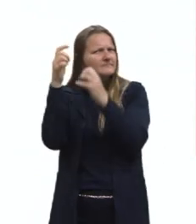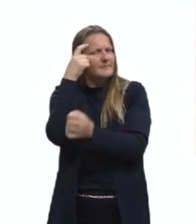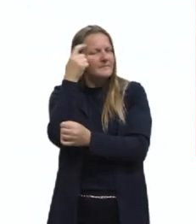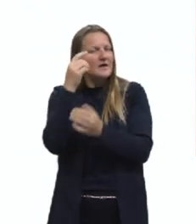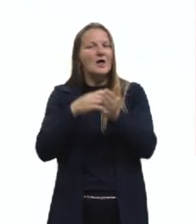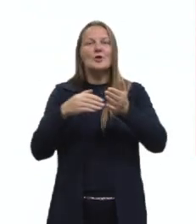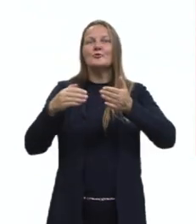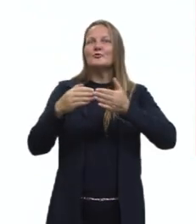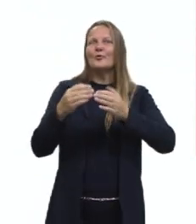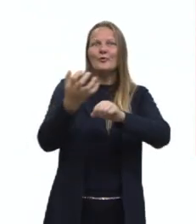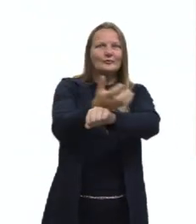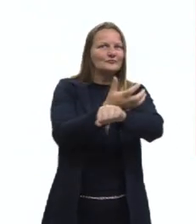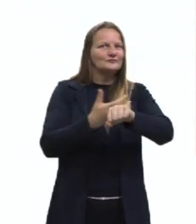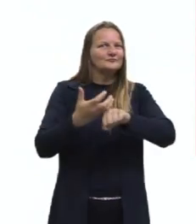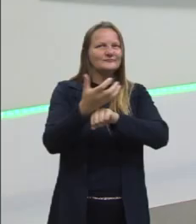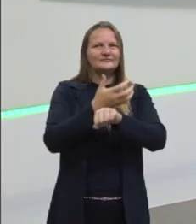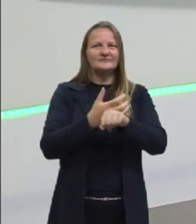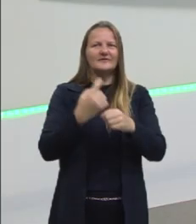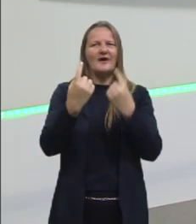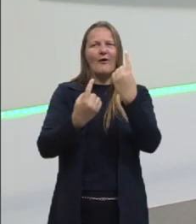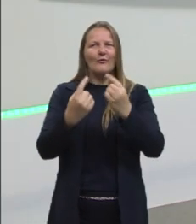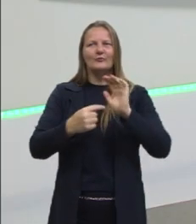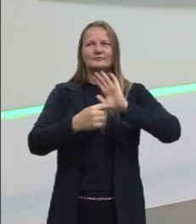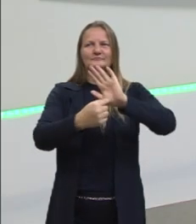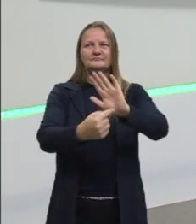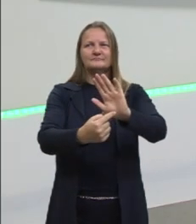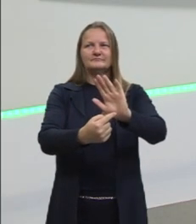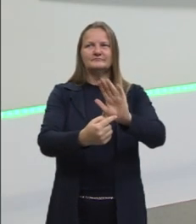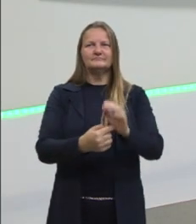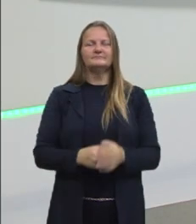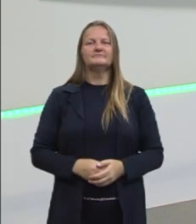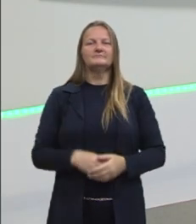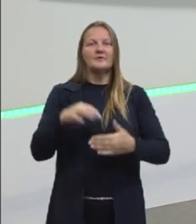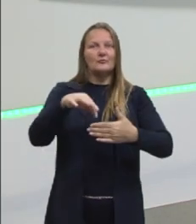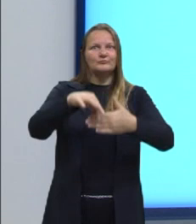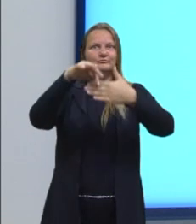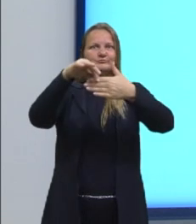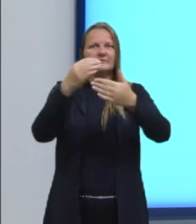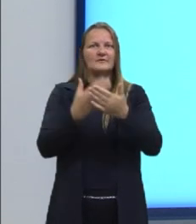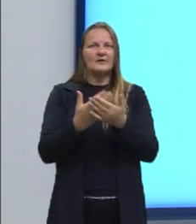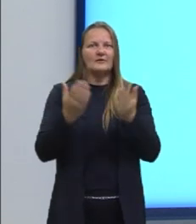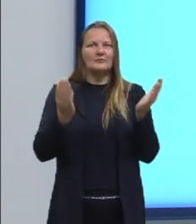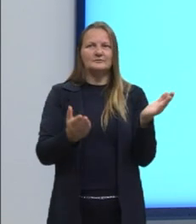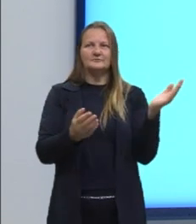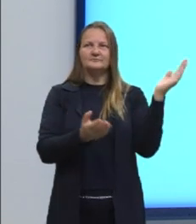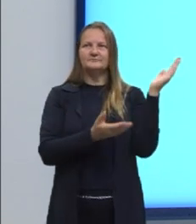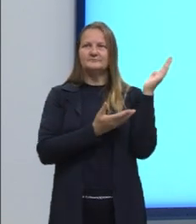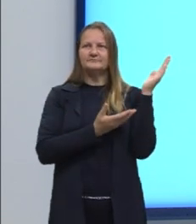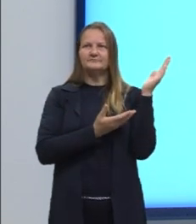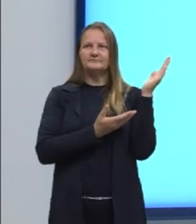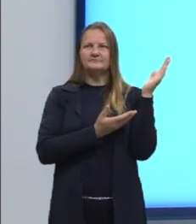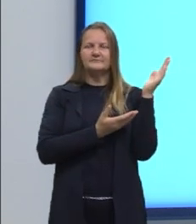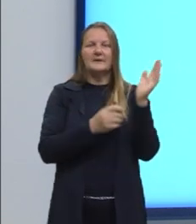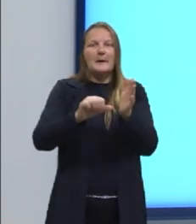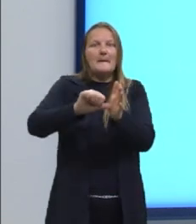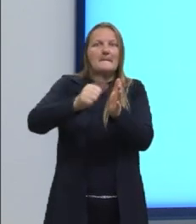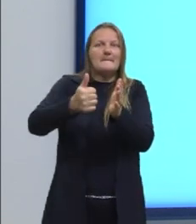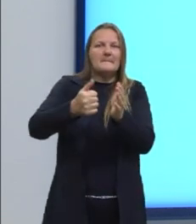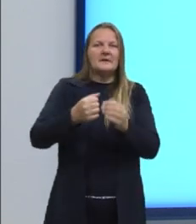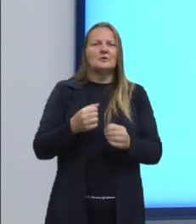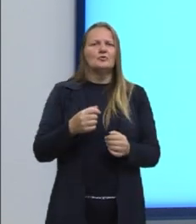E aí, são alguns deles que a gente vai destacar aqui na nossa aula de hoje. Primeiro, então,